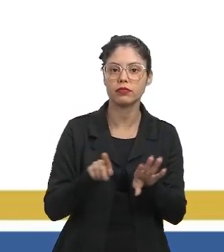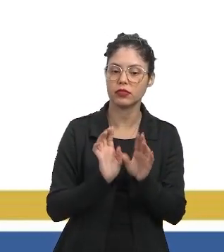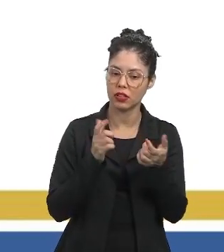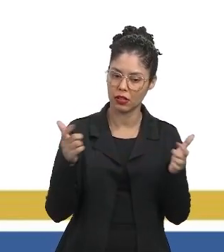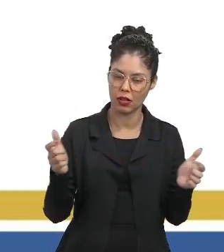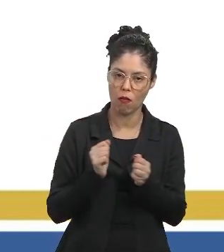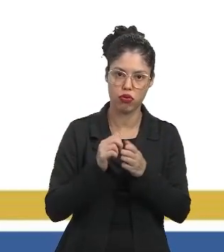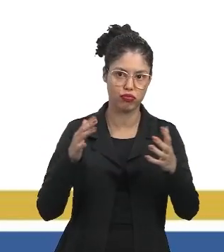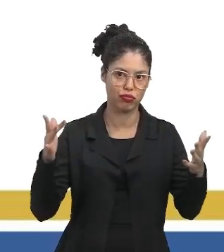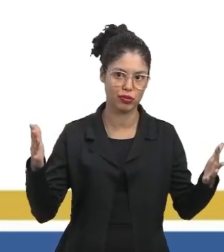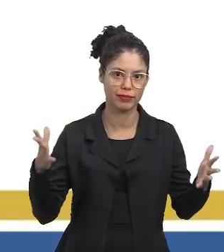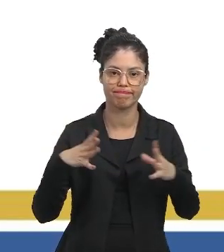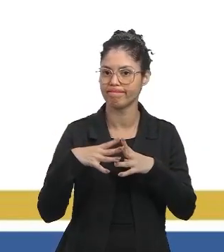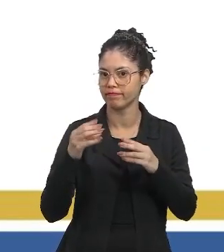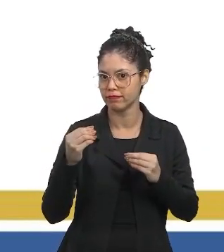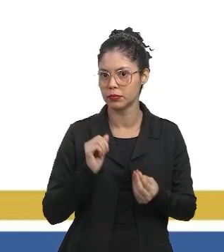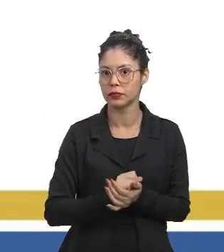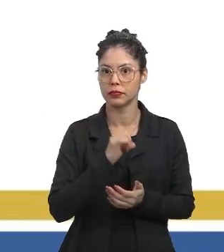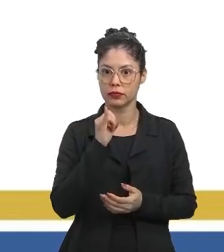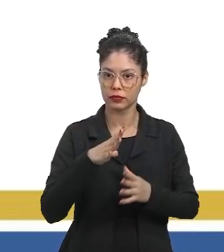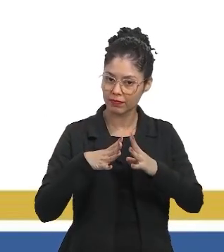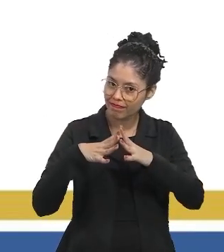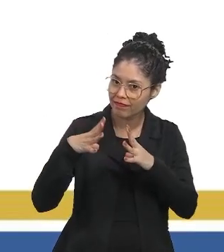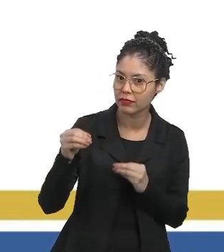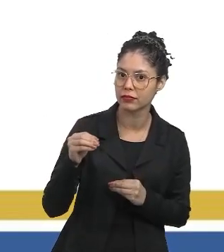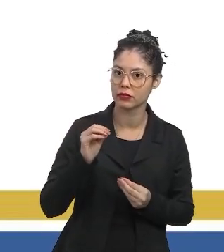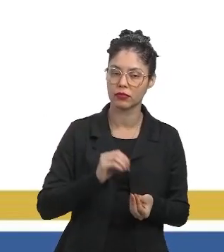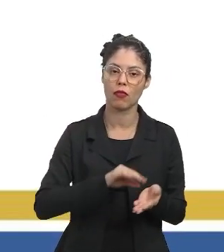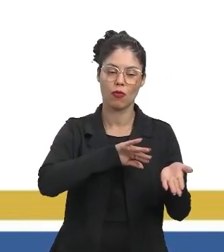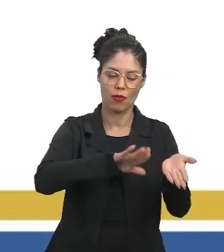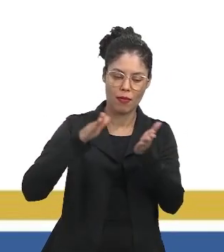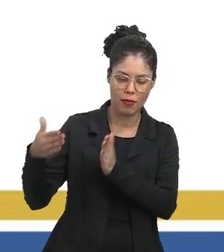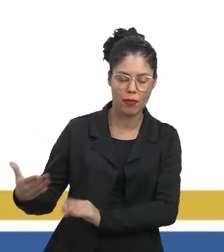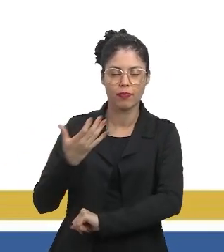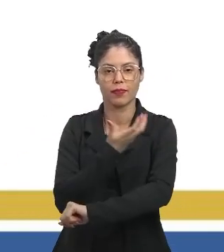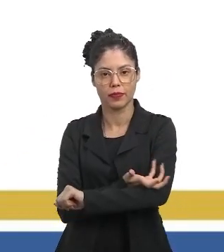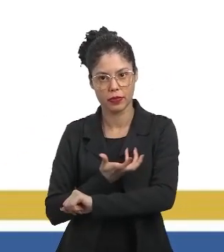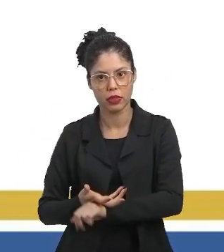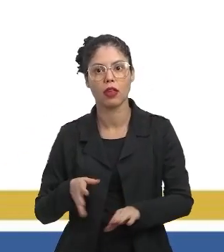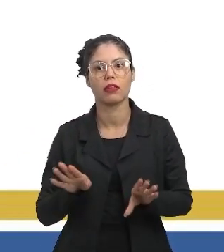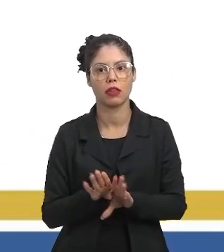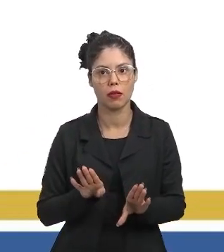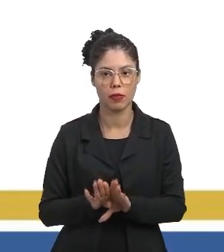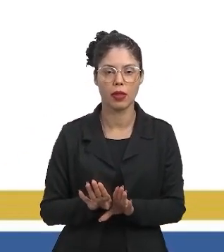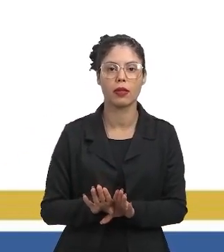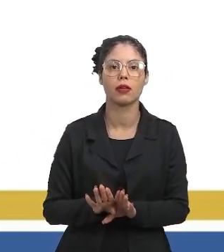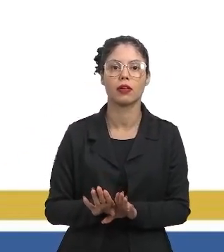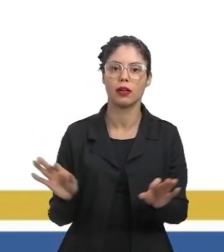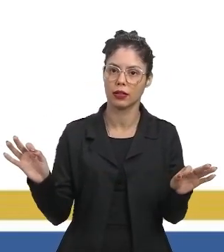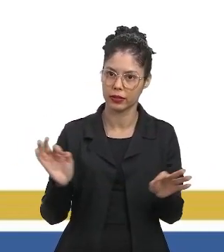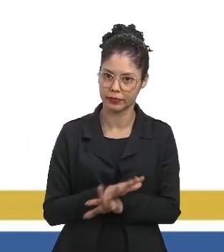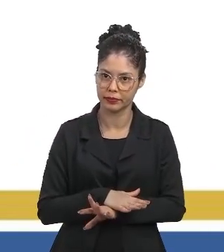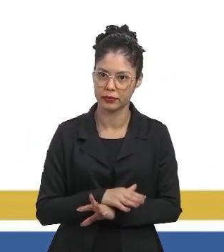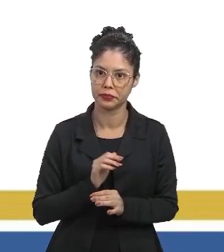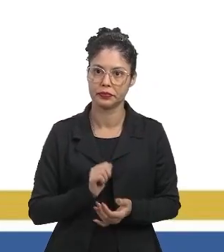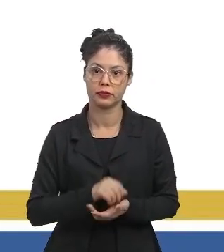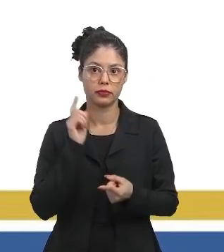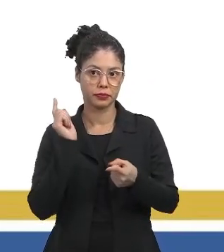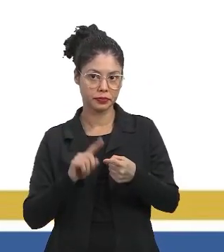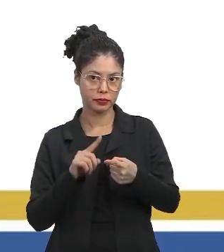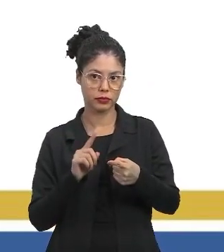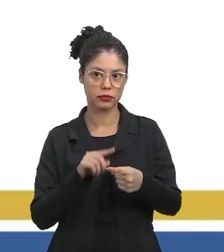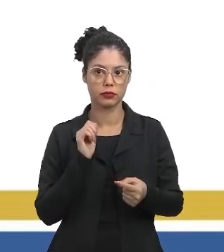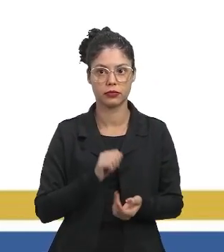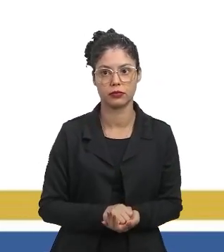Isso é certo, hein? Se as abelhas sumirem, boa parte dos vegetais também deixará de existir. Isso porque